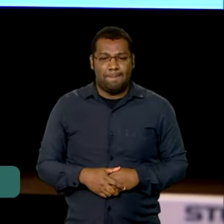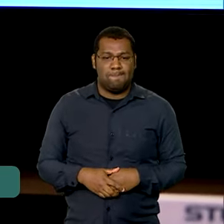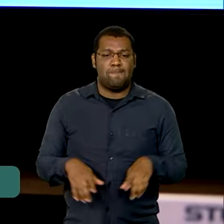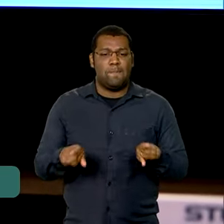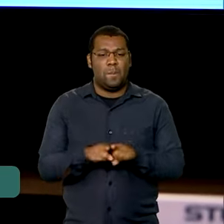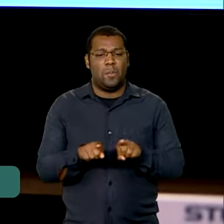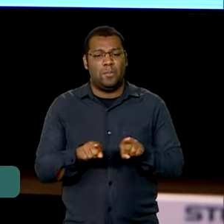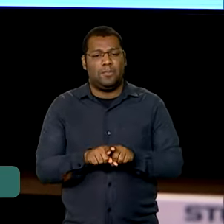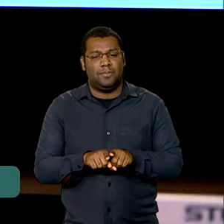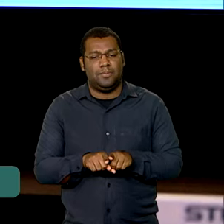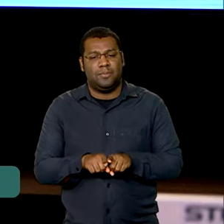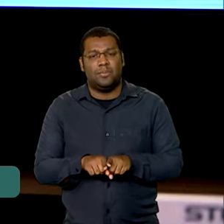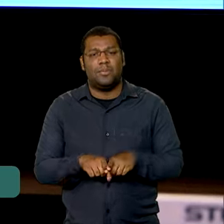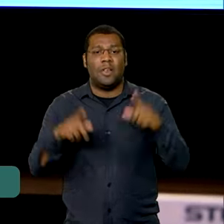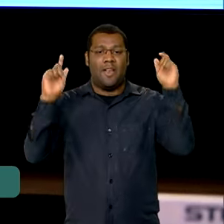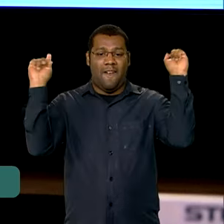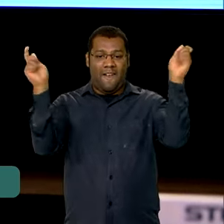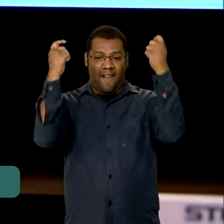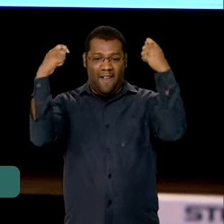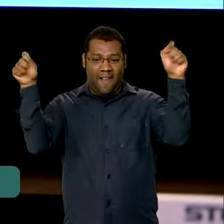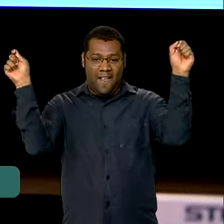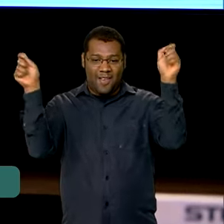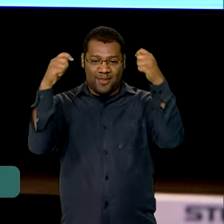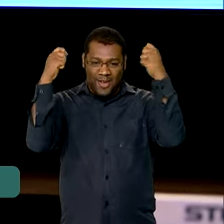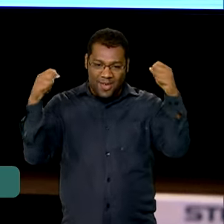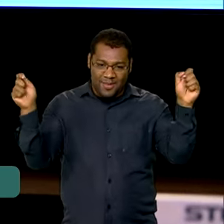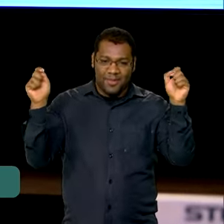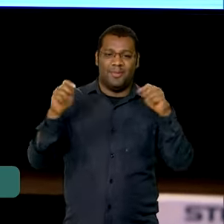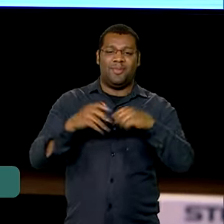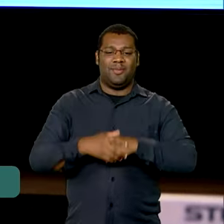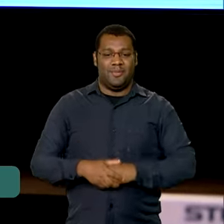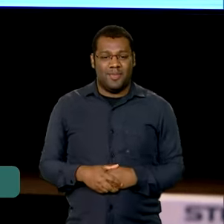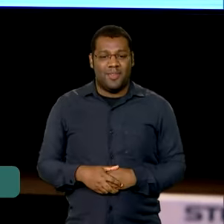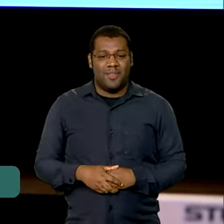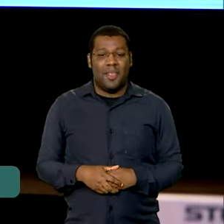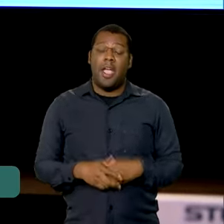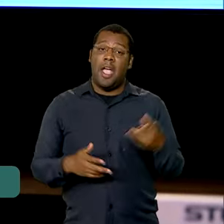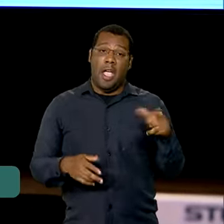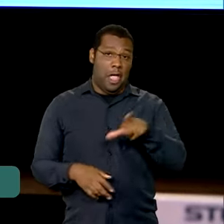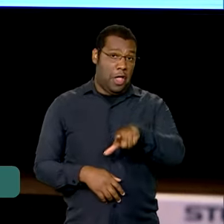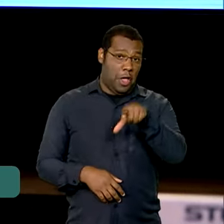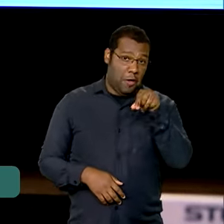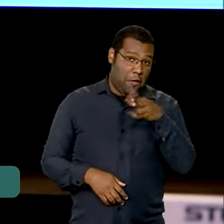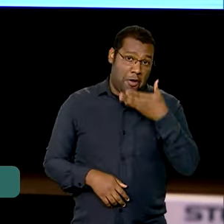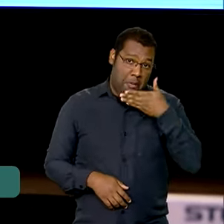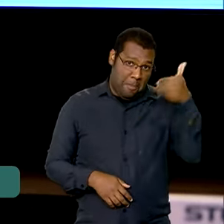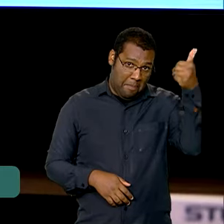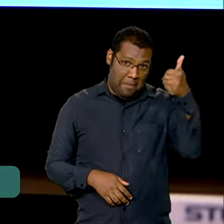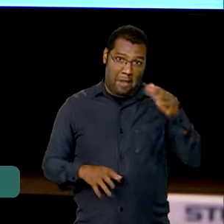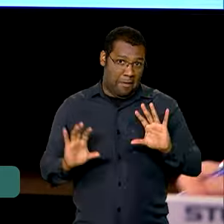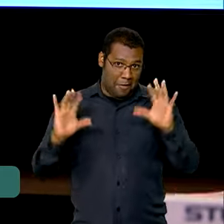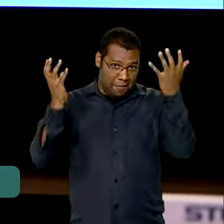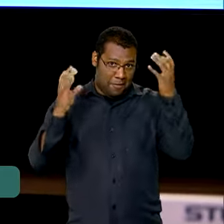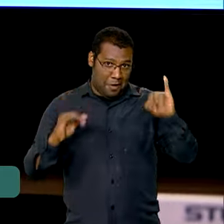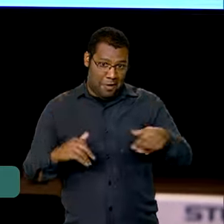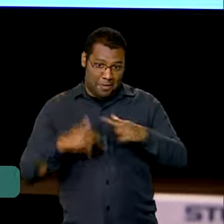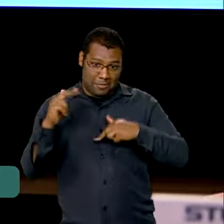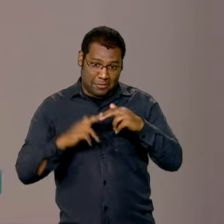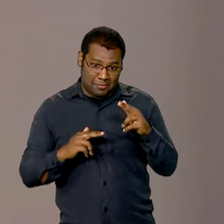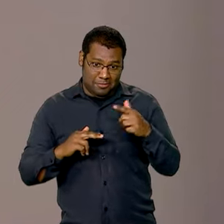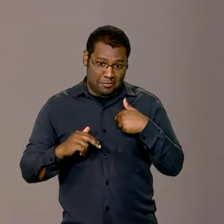também Caruaru, também São Luís. E eu não vou falar aqui qual é o maior São João para não gerar conflito, viu?